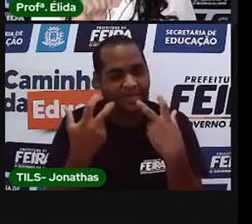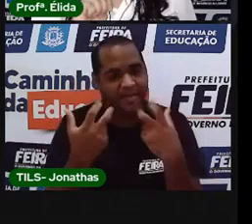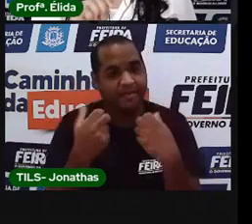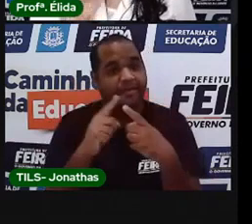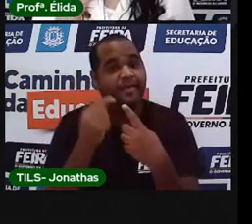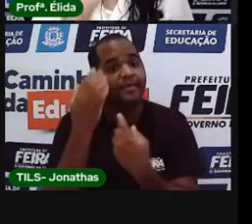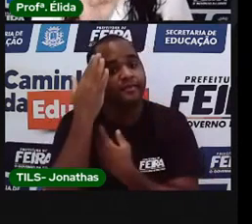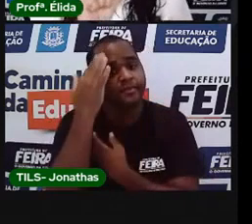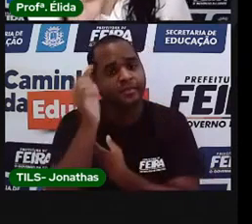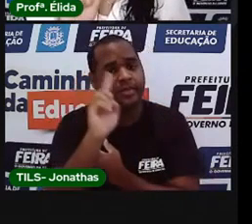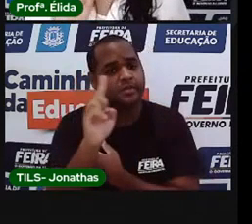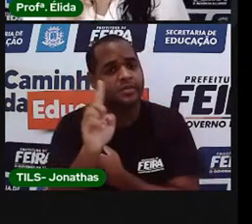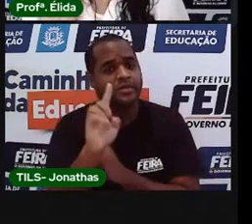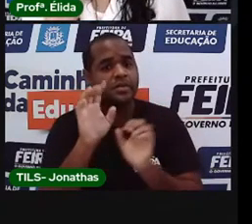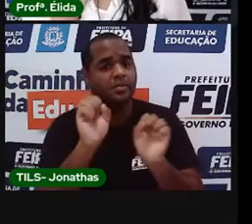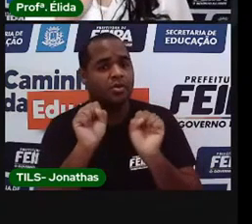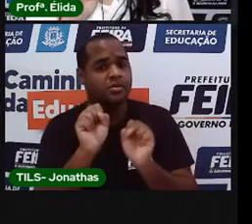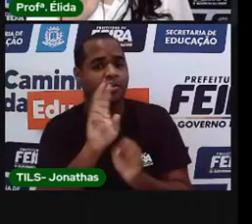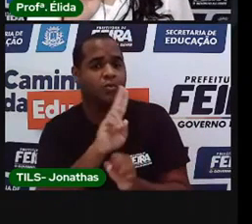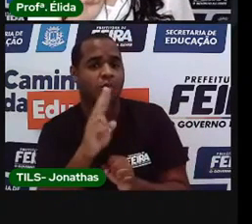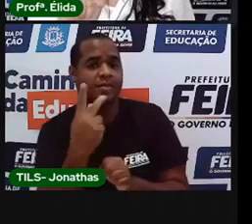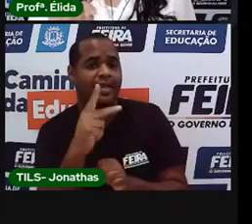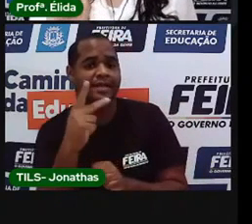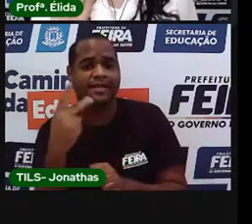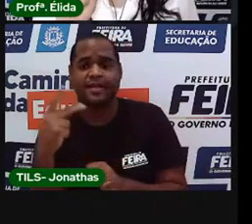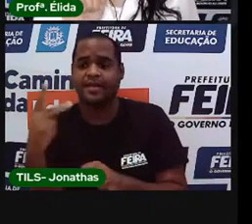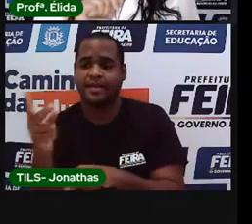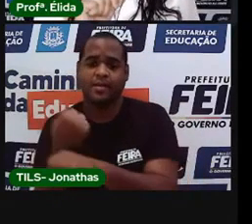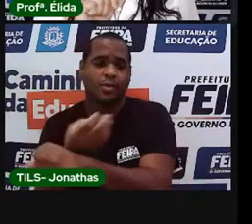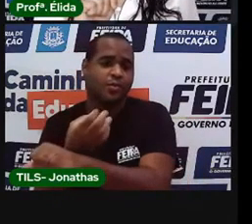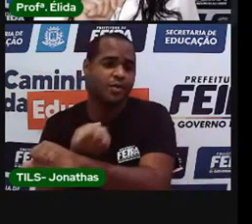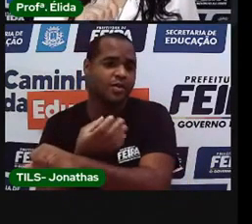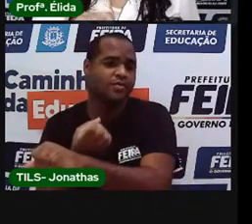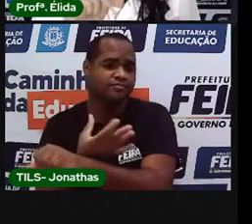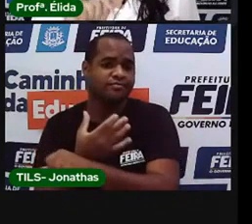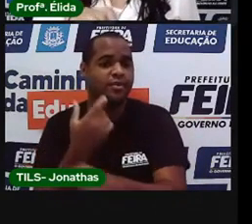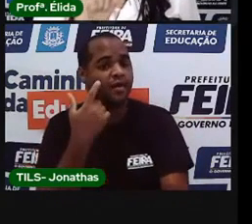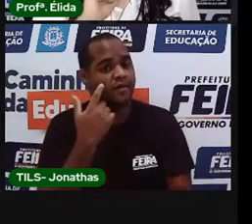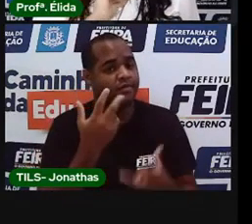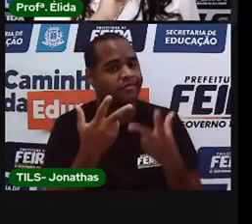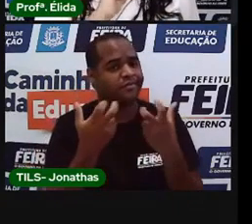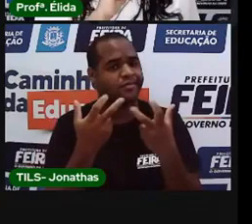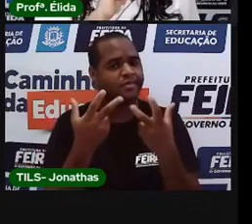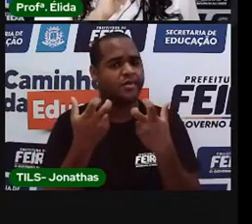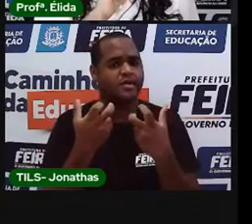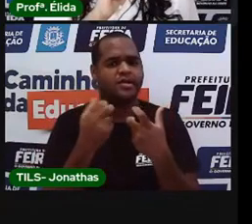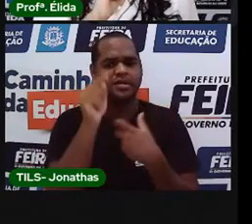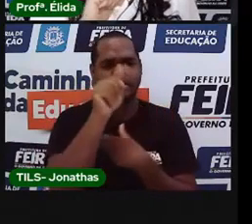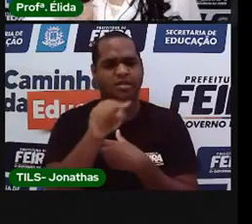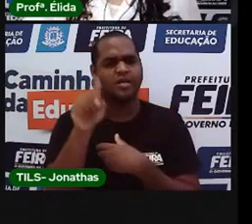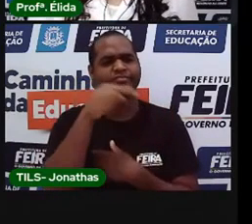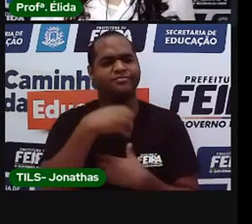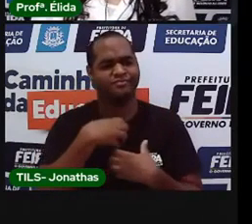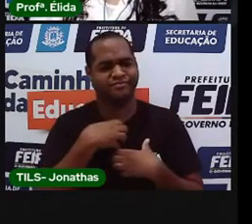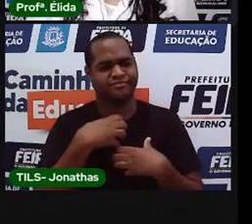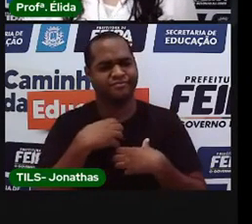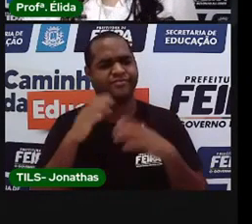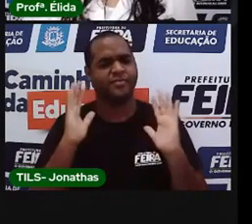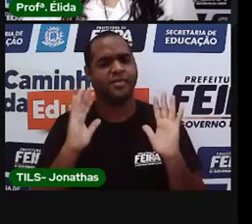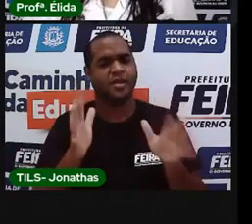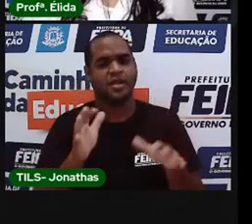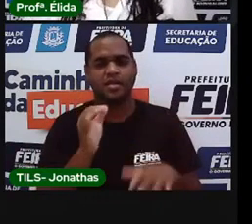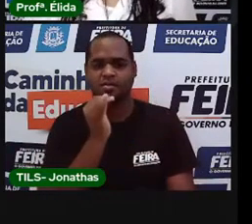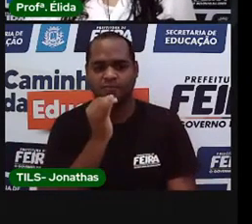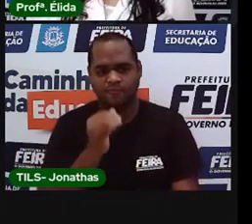não saber o nome das emoções. Mas, com certeza, já sentiu muitas delas. Por exemplo,